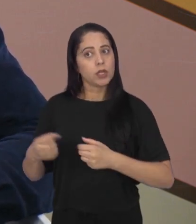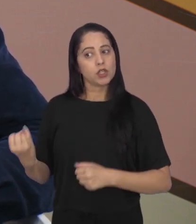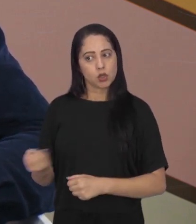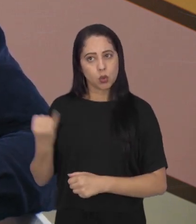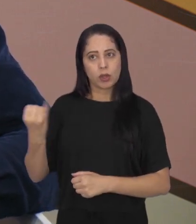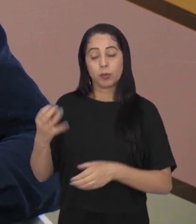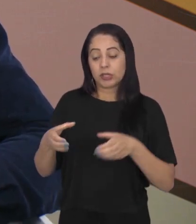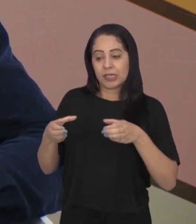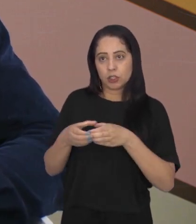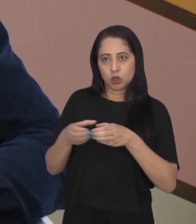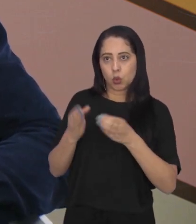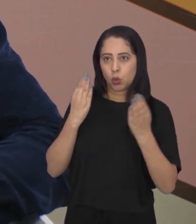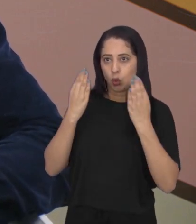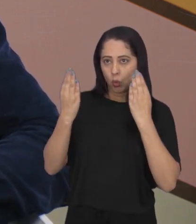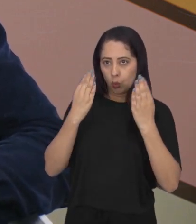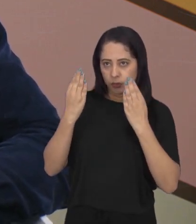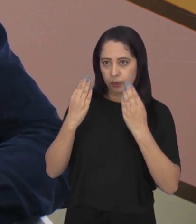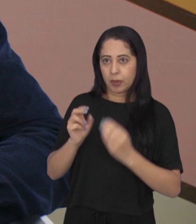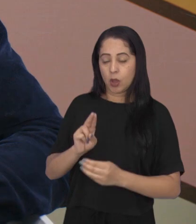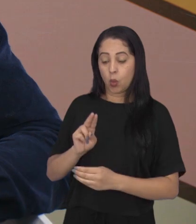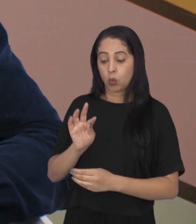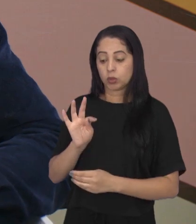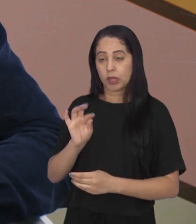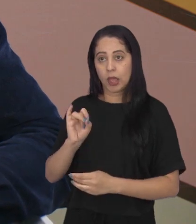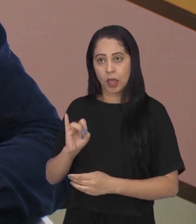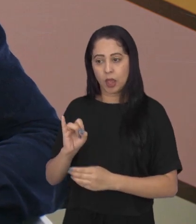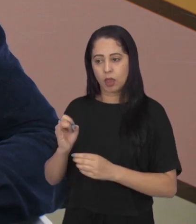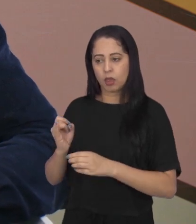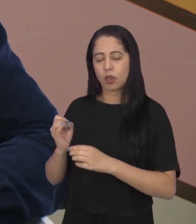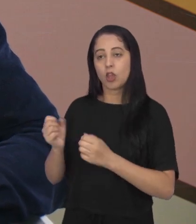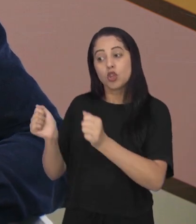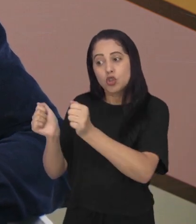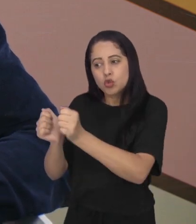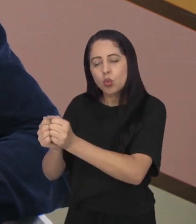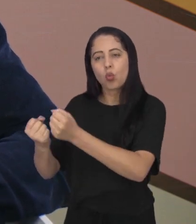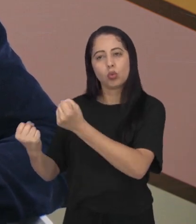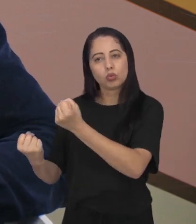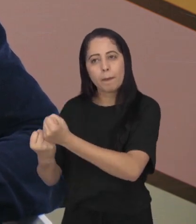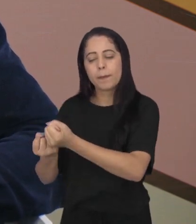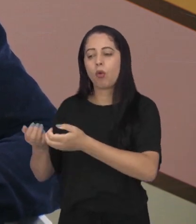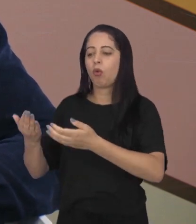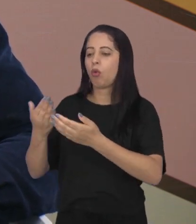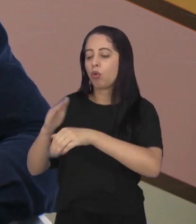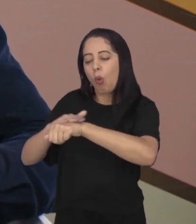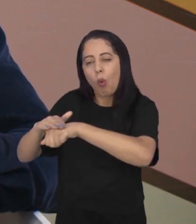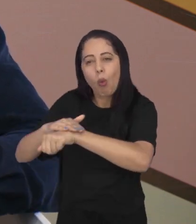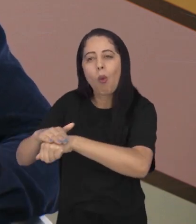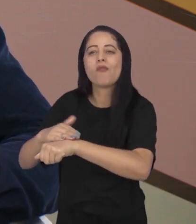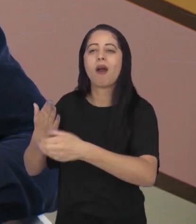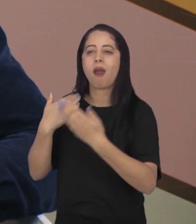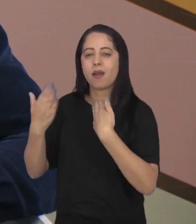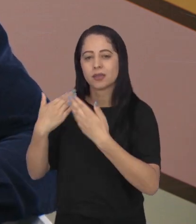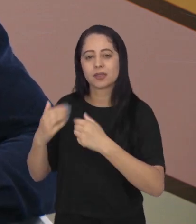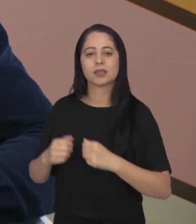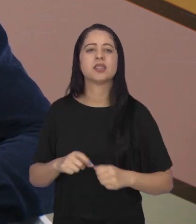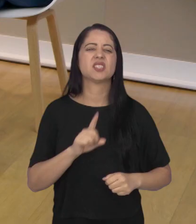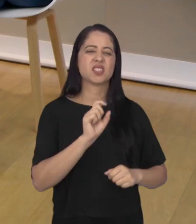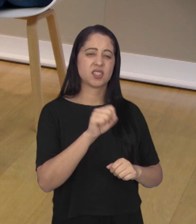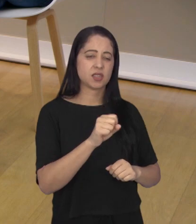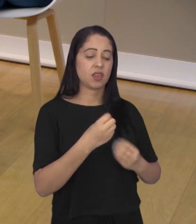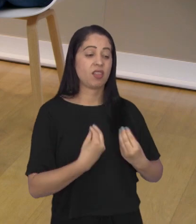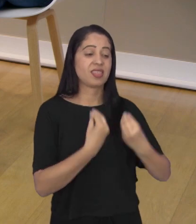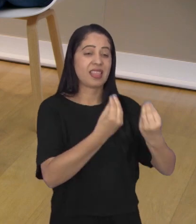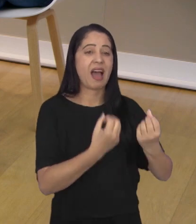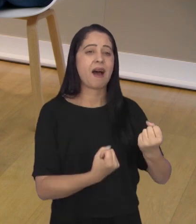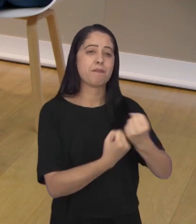importância da equipe da psicologia da UTI neonatal acompanhar esses familiares, esses pais a vivenciar isso, lidar com